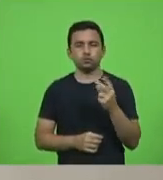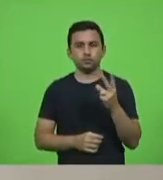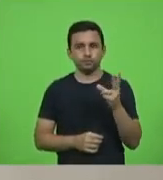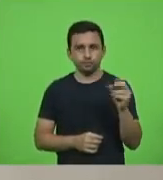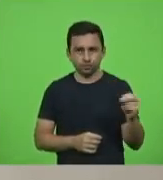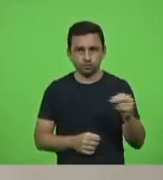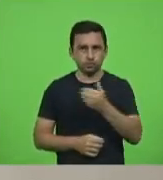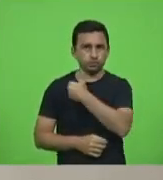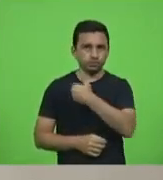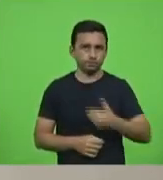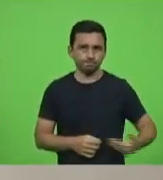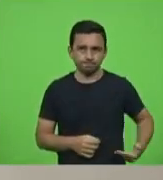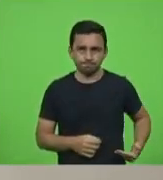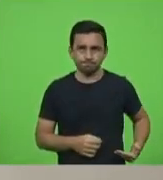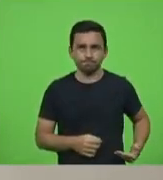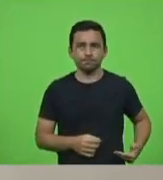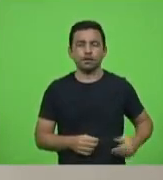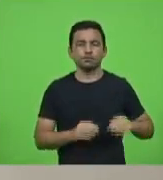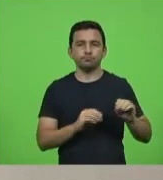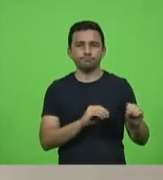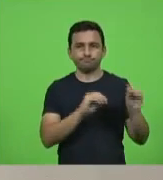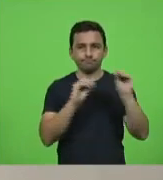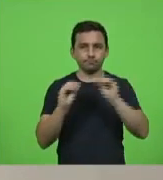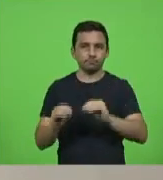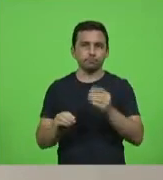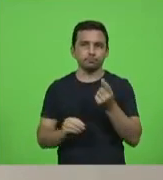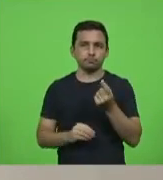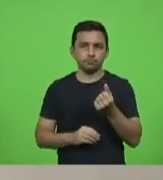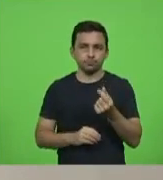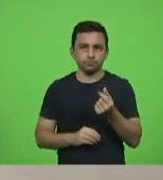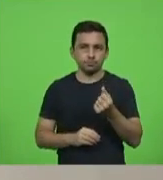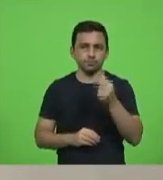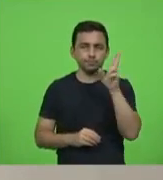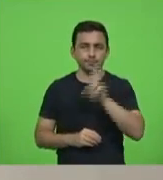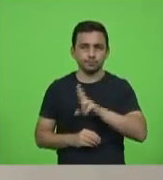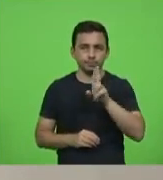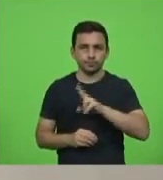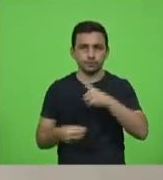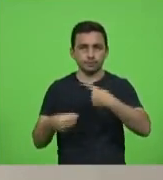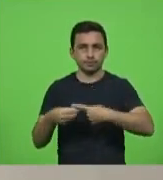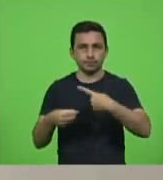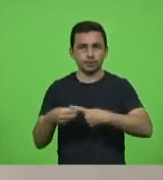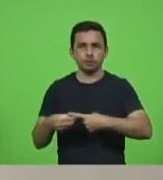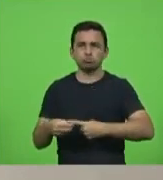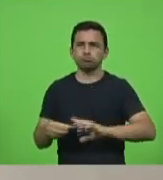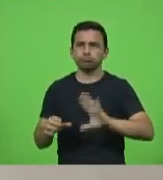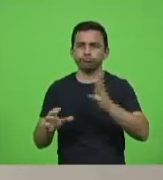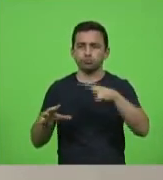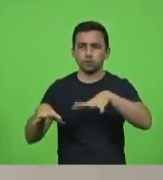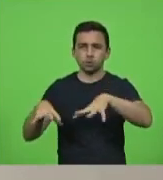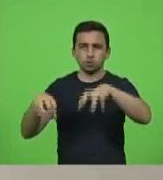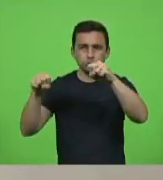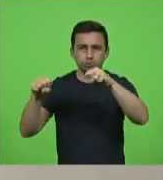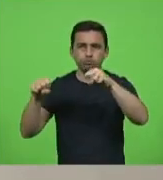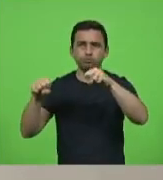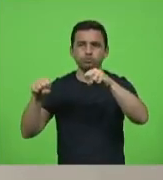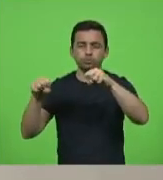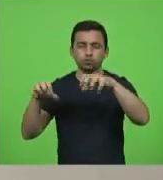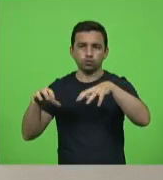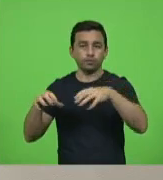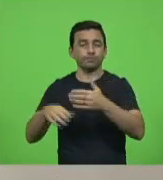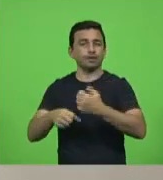Estado dispõe sobre a transferência de recursos em caráter emergencial aos municípios atingidos pela estiagem de 2020